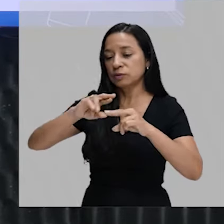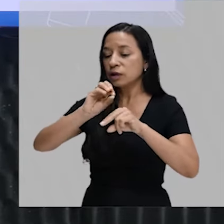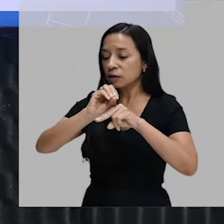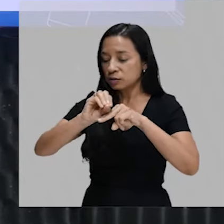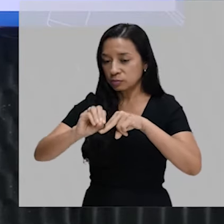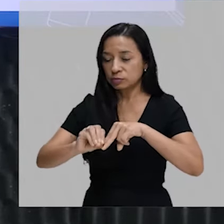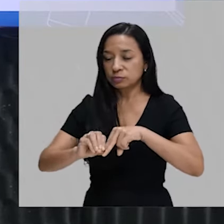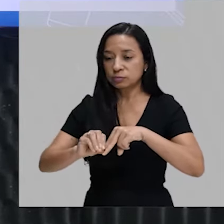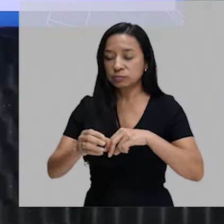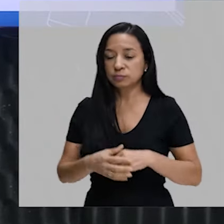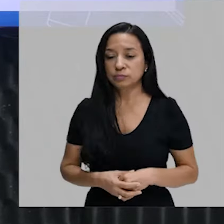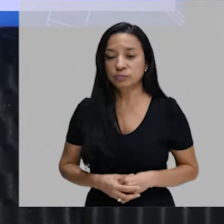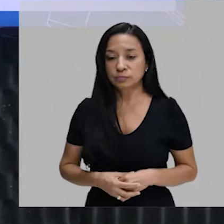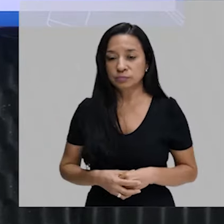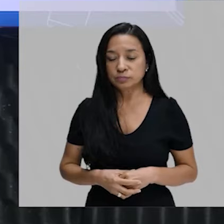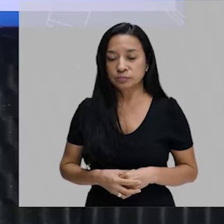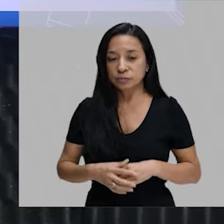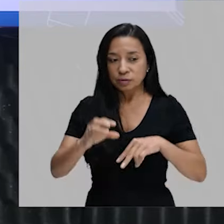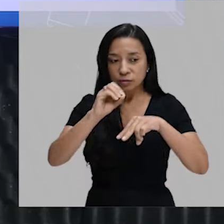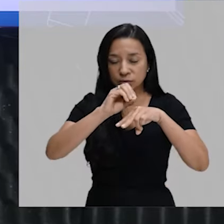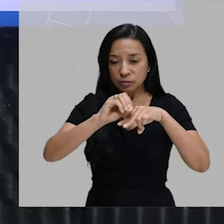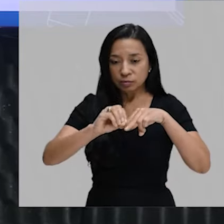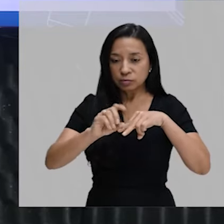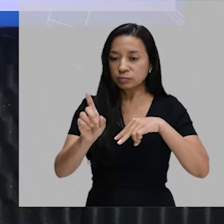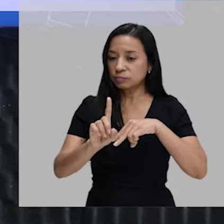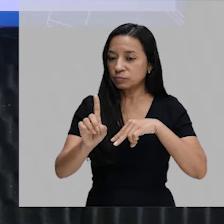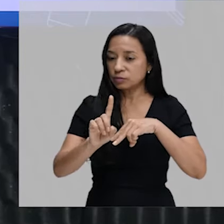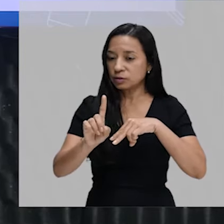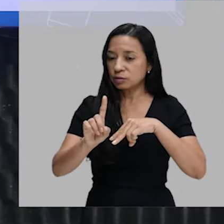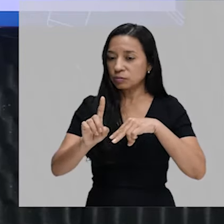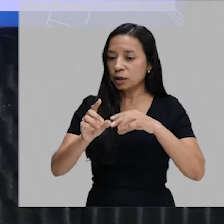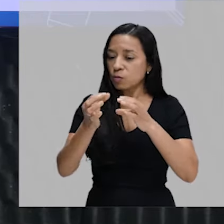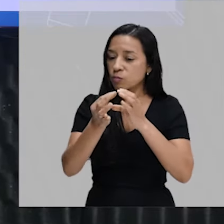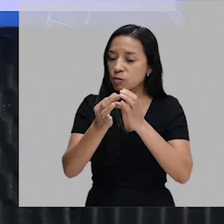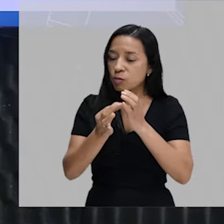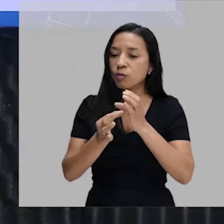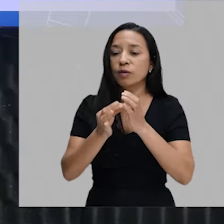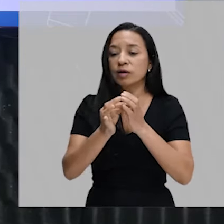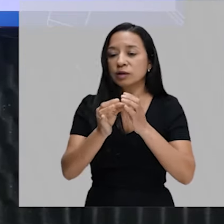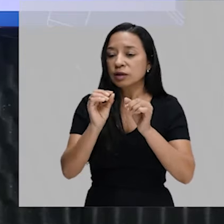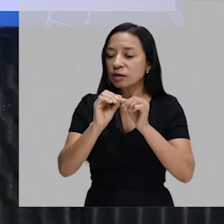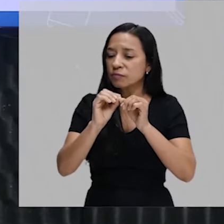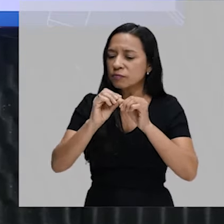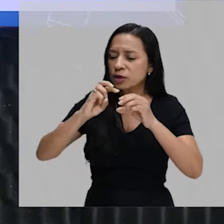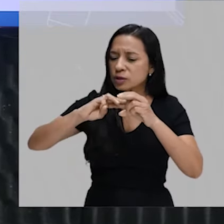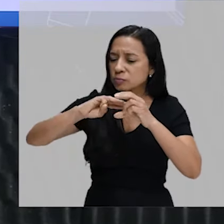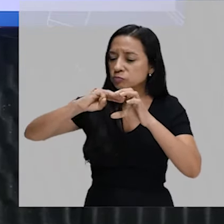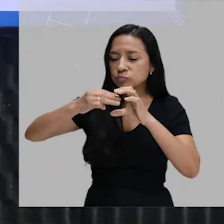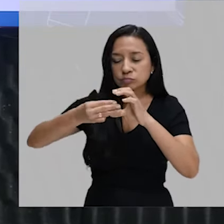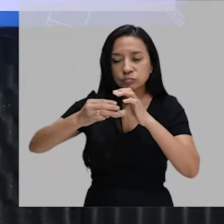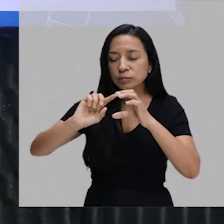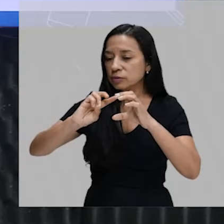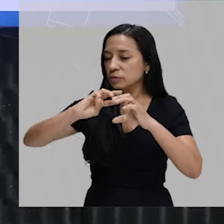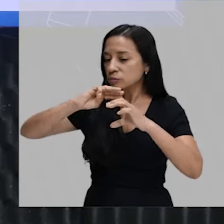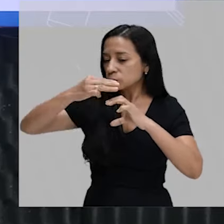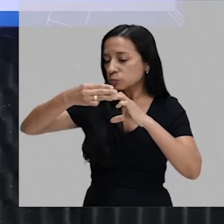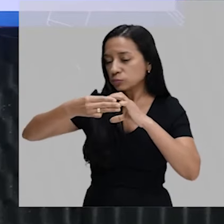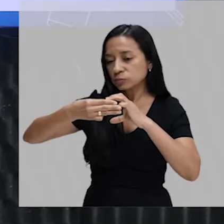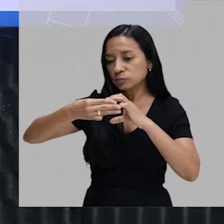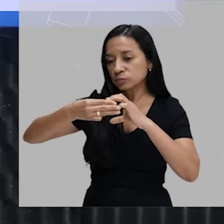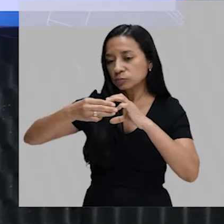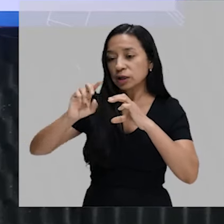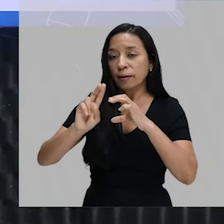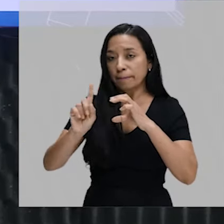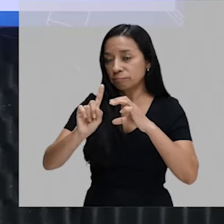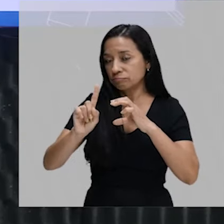O ribossom, ele não é uma organela feita de membrana. Ele é uma organela não